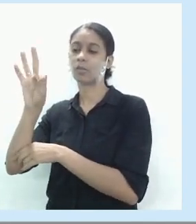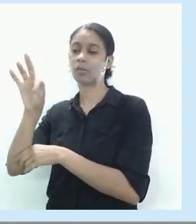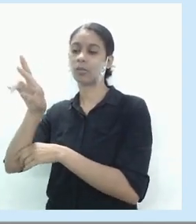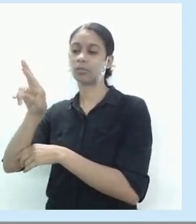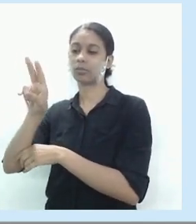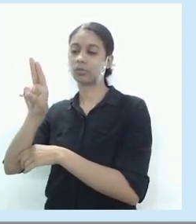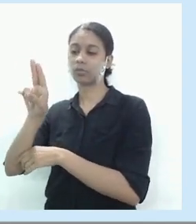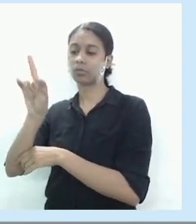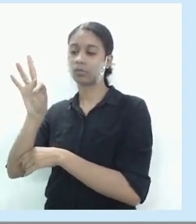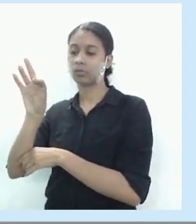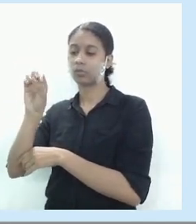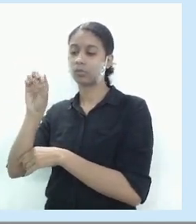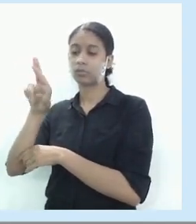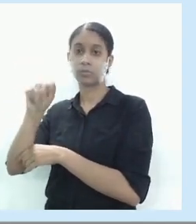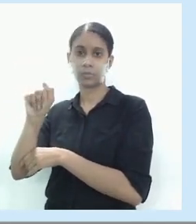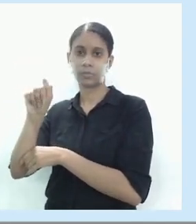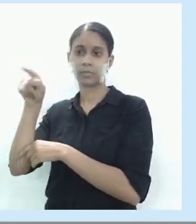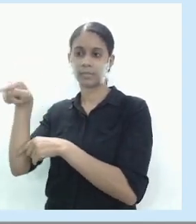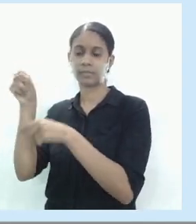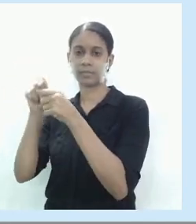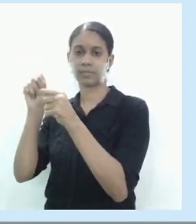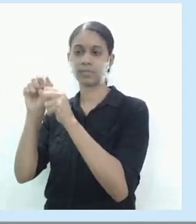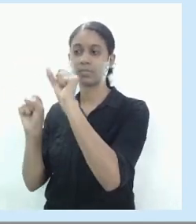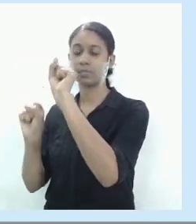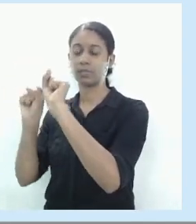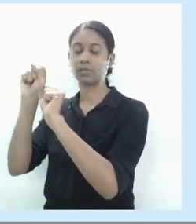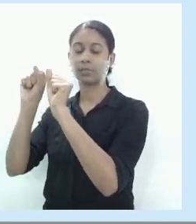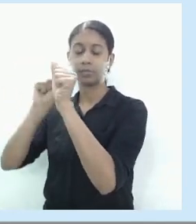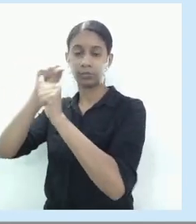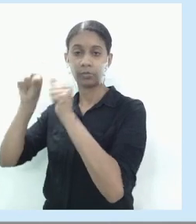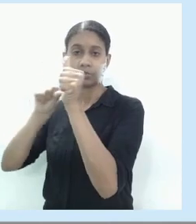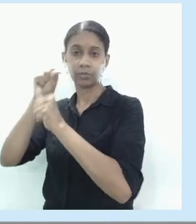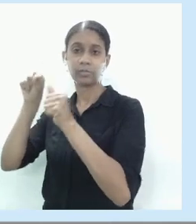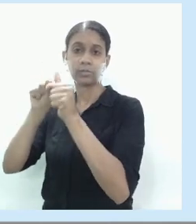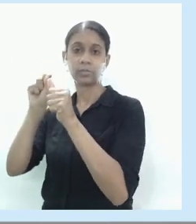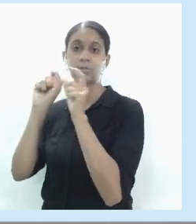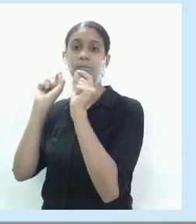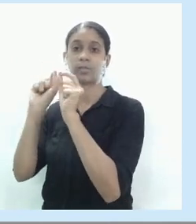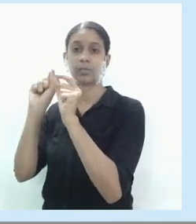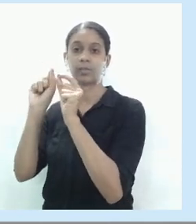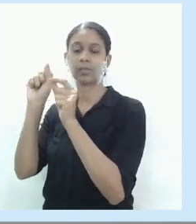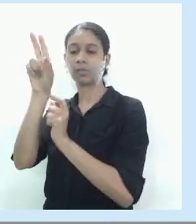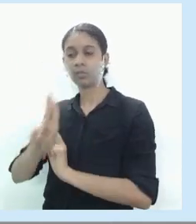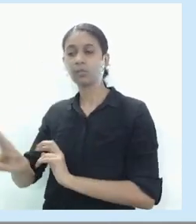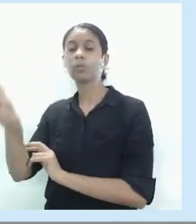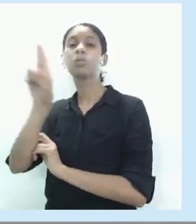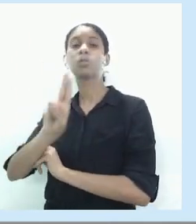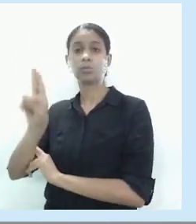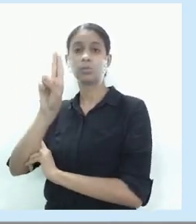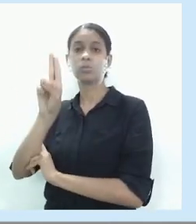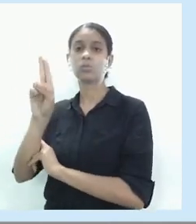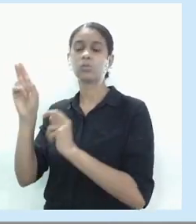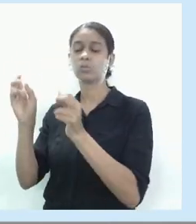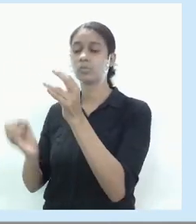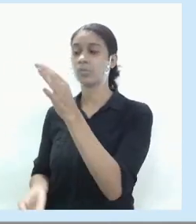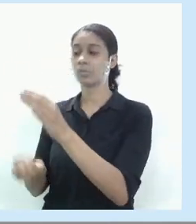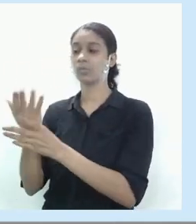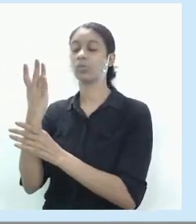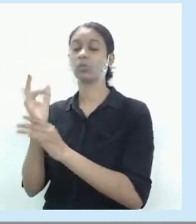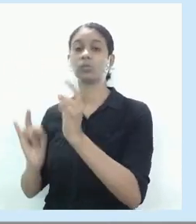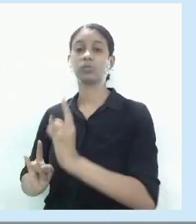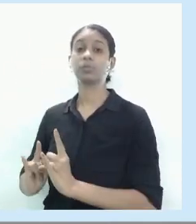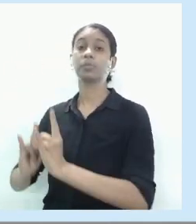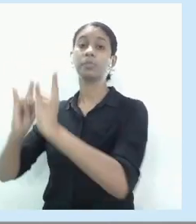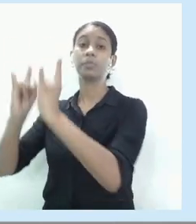guindaste para fazer prédios e uma série de outros equipamentos. E aí, com isso, ela vai obter